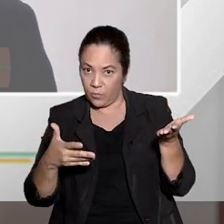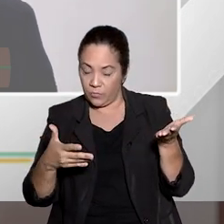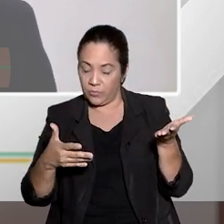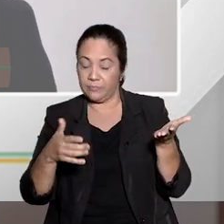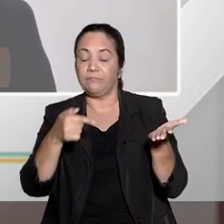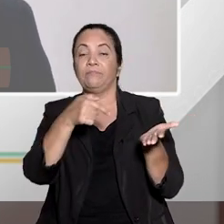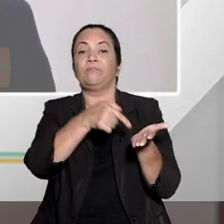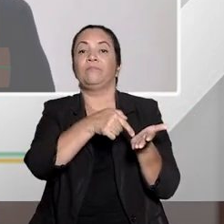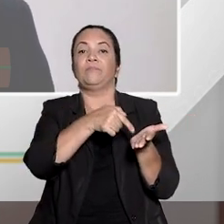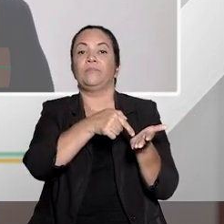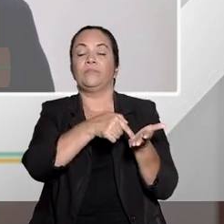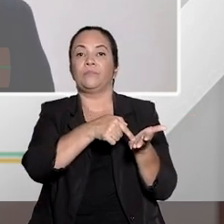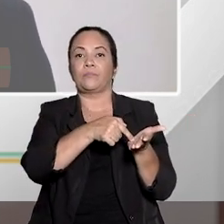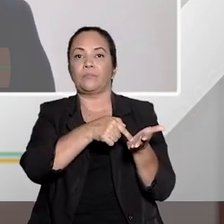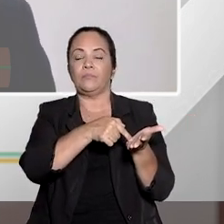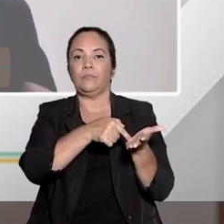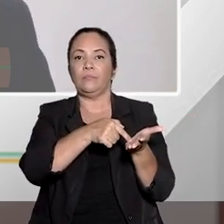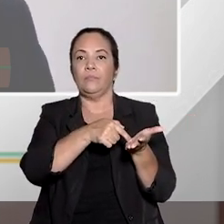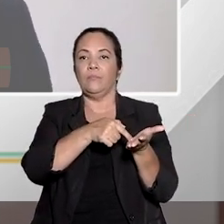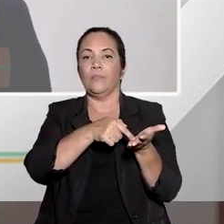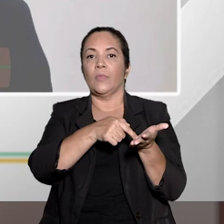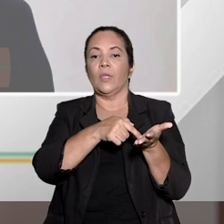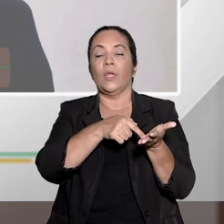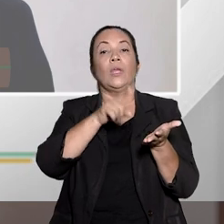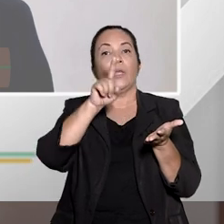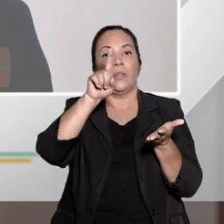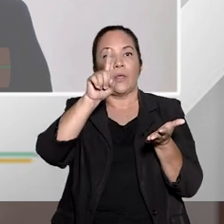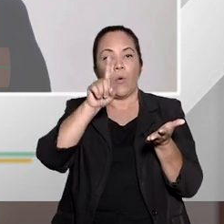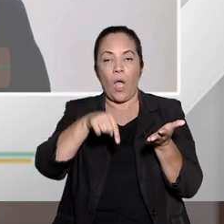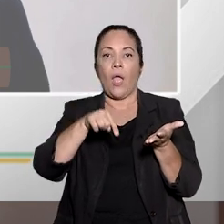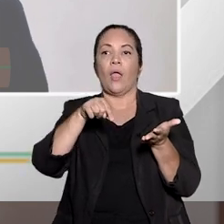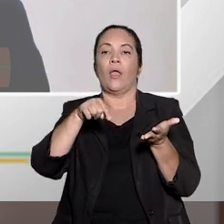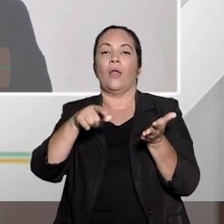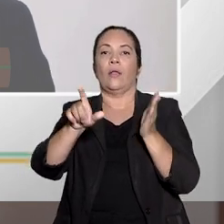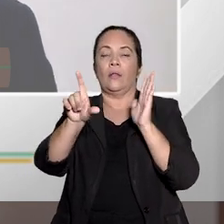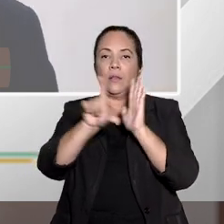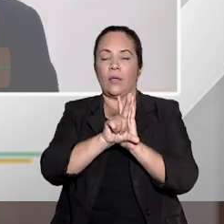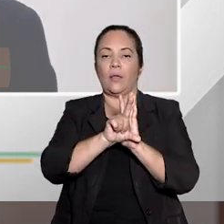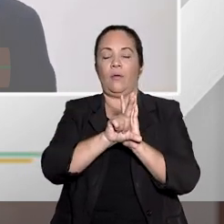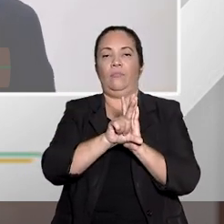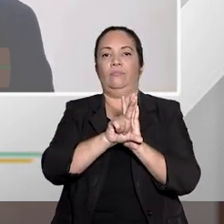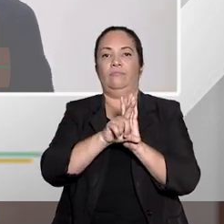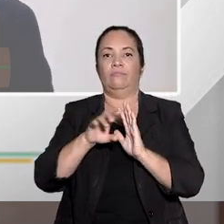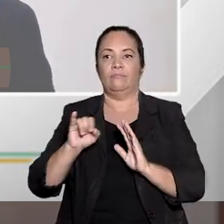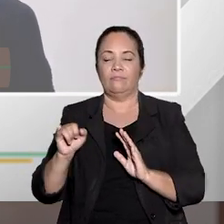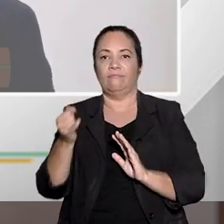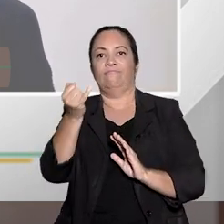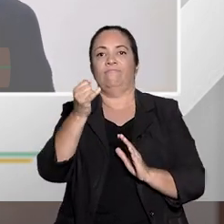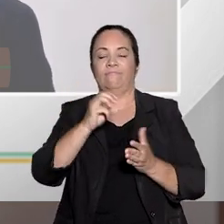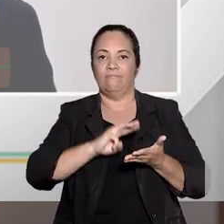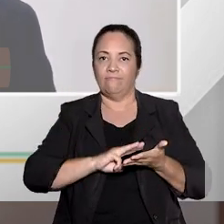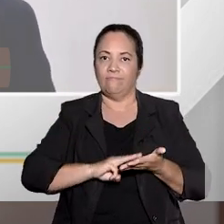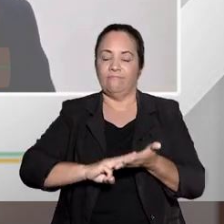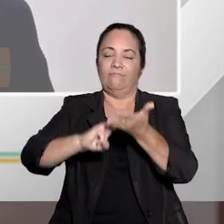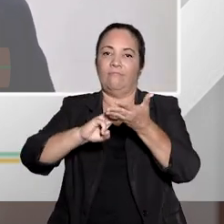do MI, quando nasce a lei do MI, dá uma largada na legitimação. Aproveita os mesmos do mandado de segurança coletivo, mas